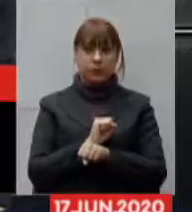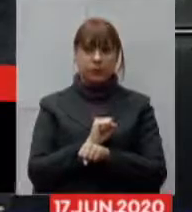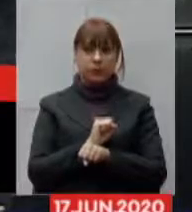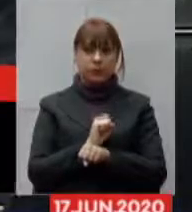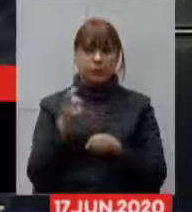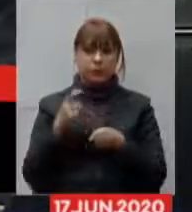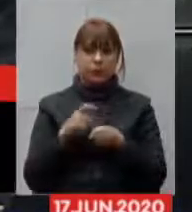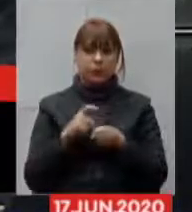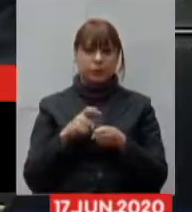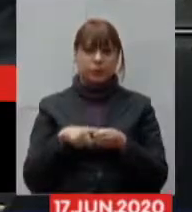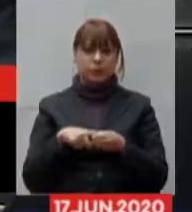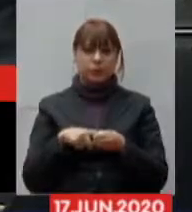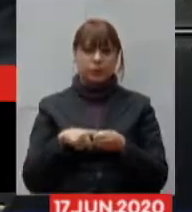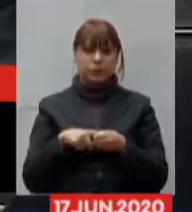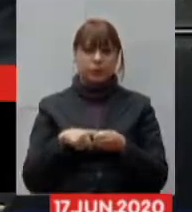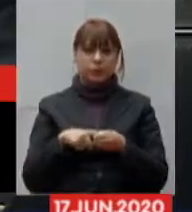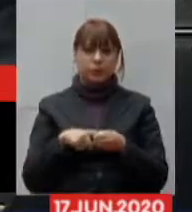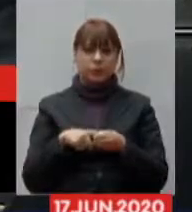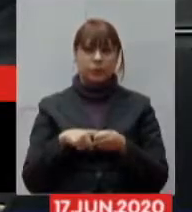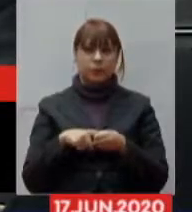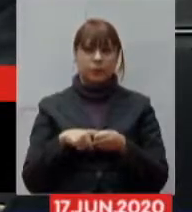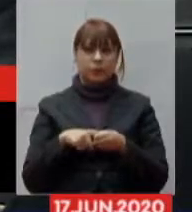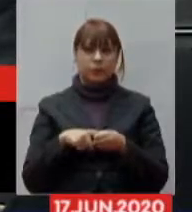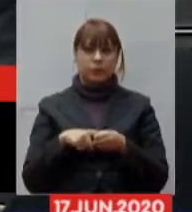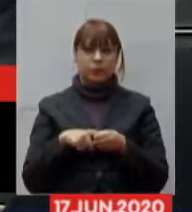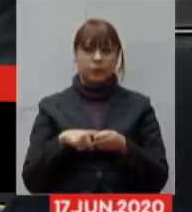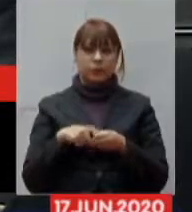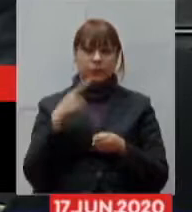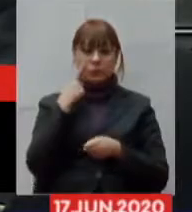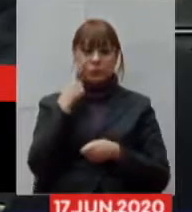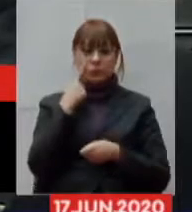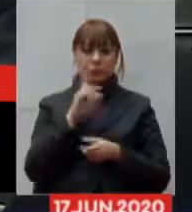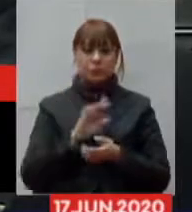parece que voltou vamos ver